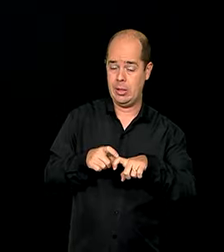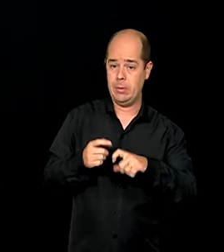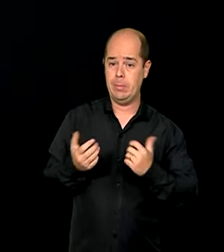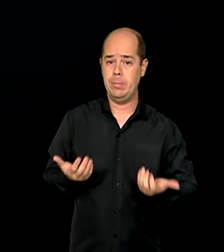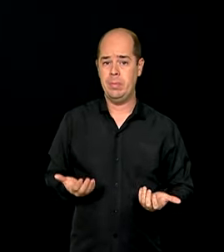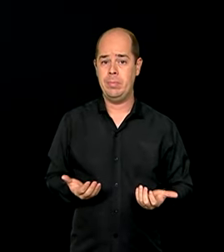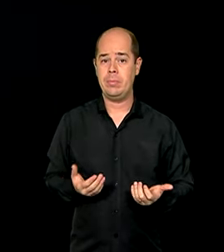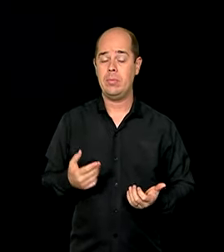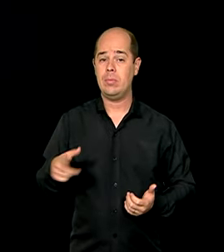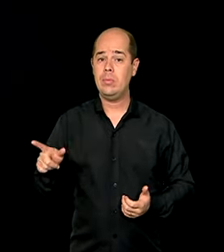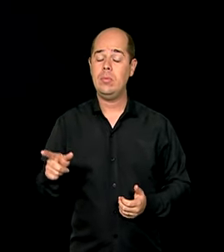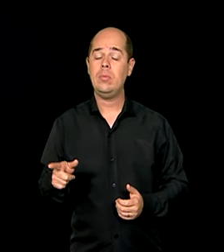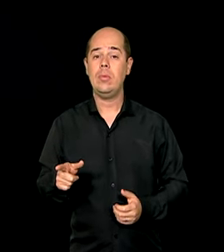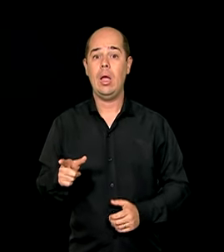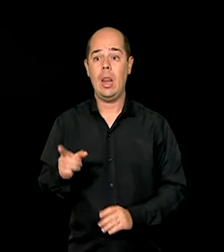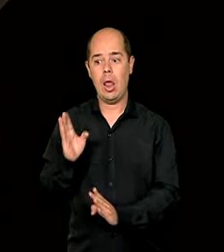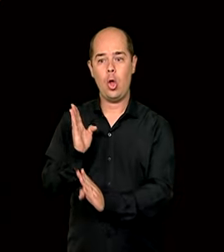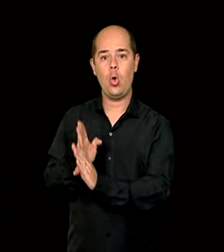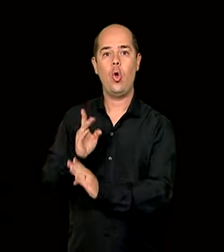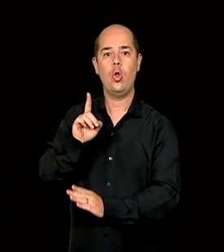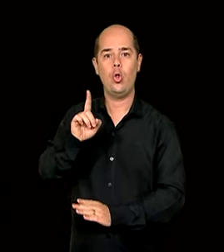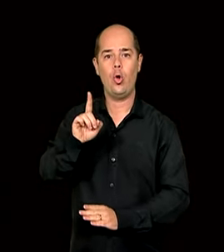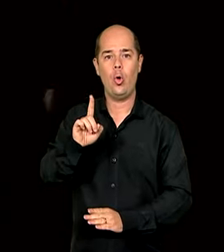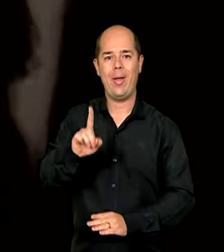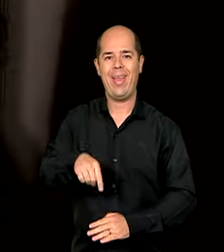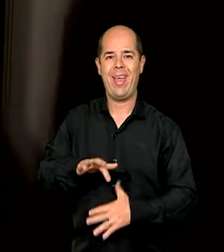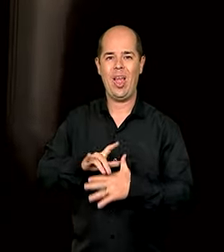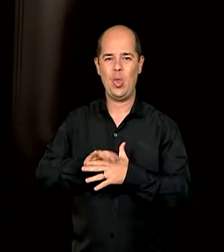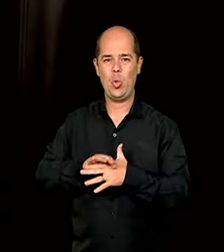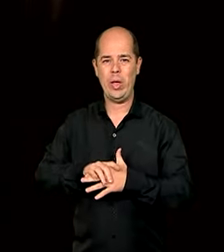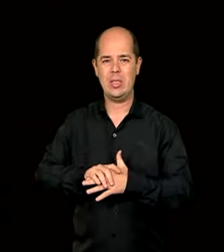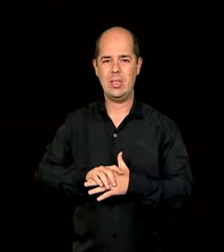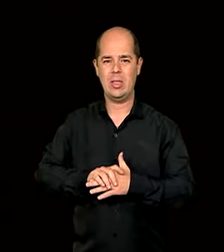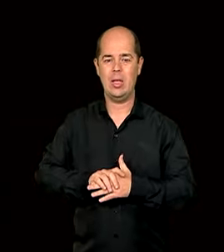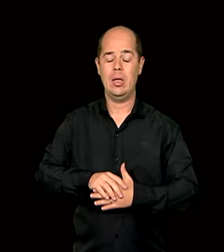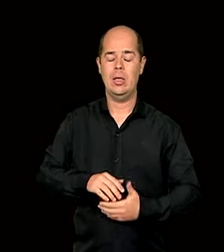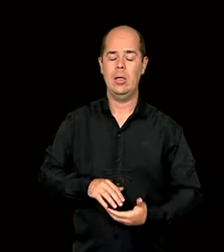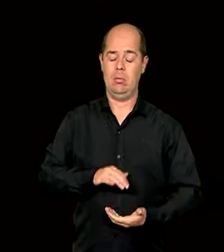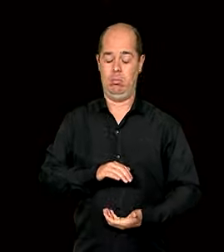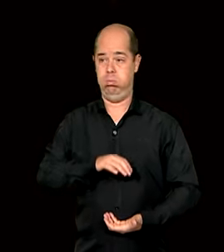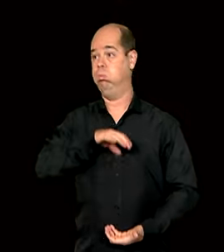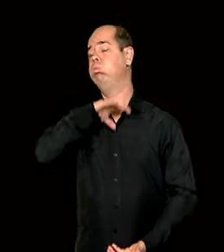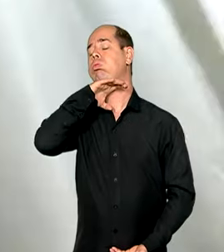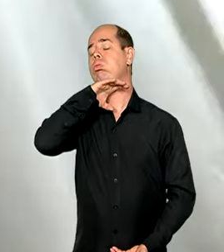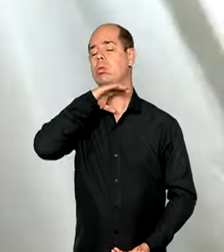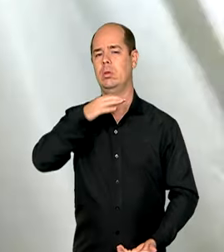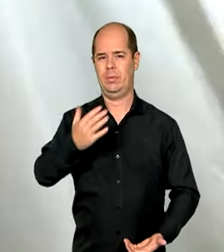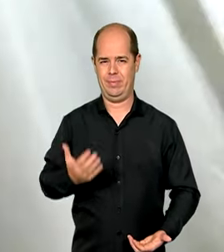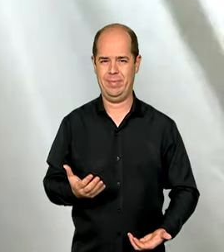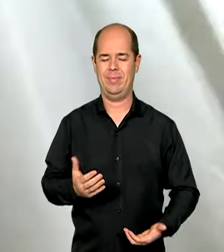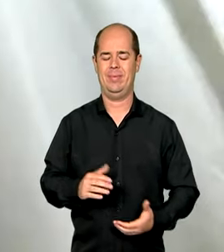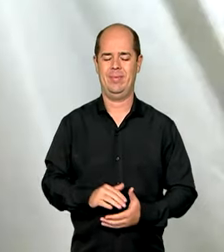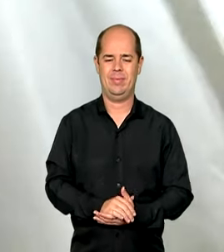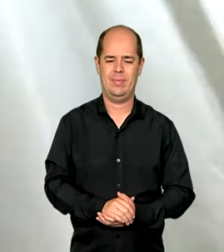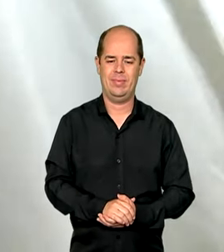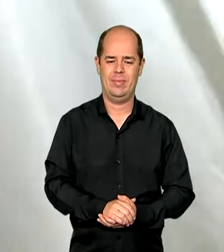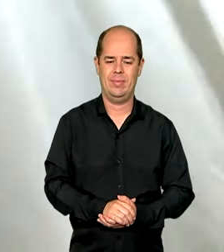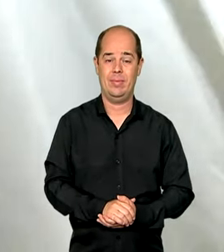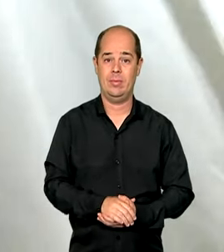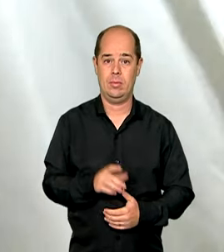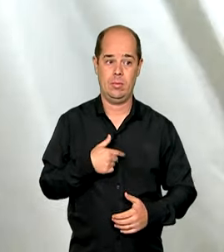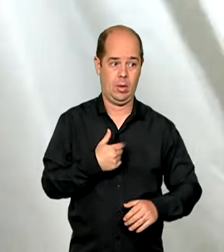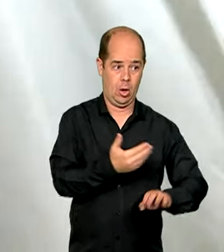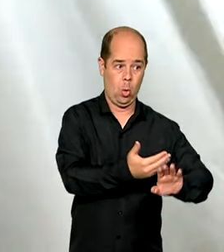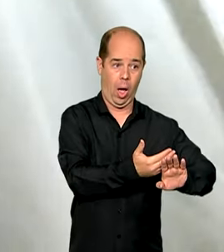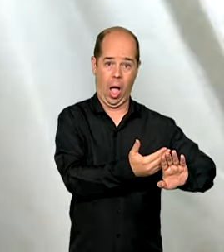síndrome do esgotamento profissional, depressão e transtorno de ansiedade. E só depois que eu me afastei é que eu